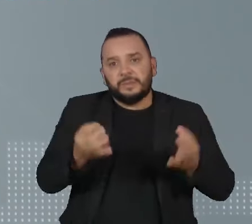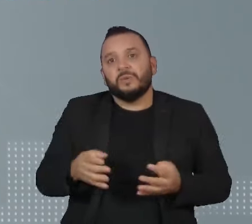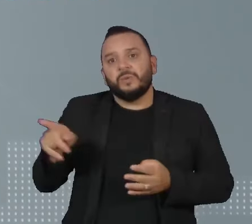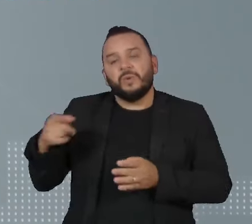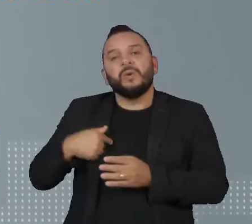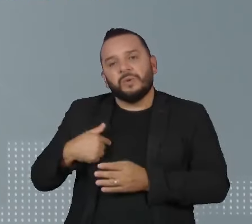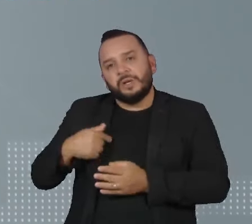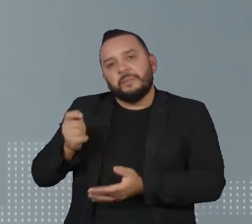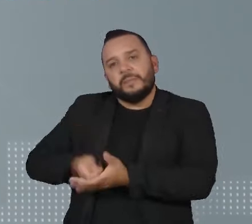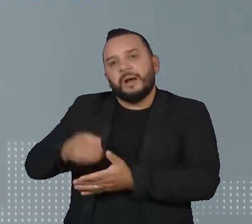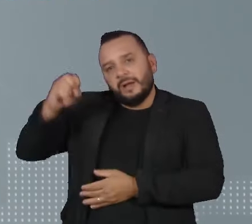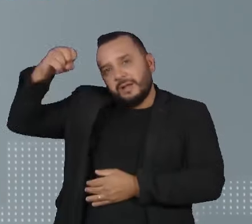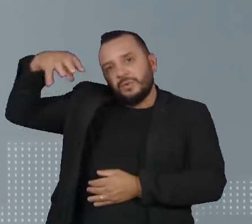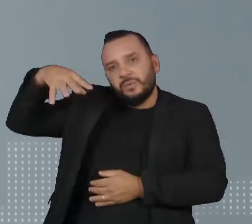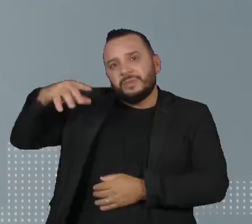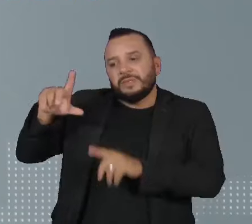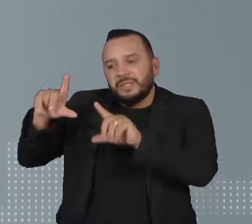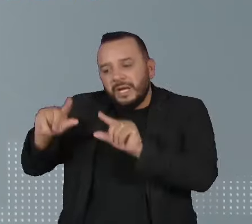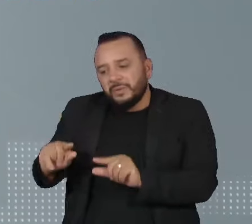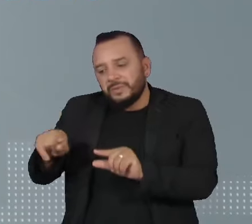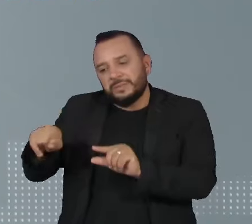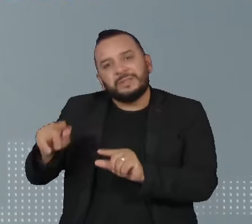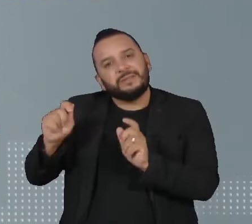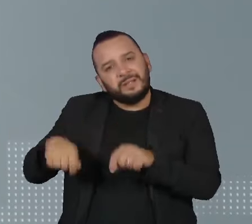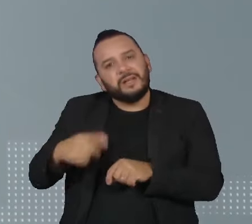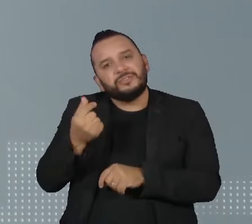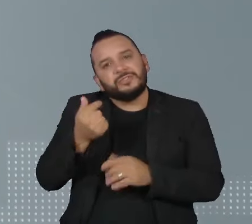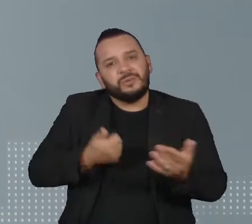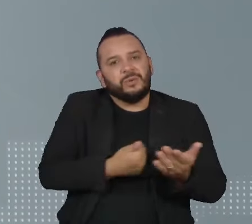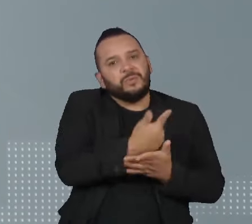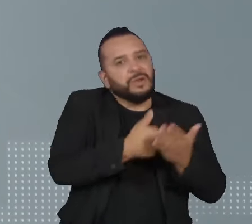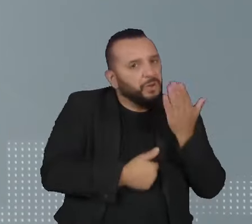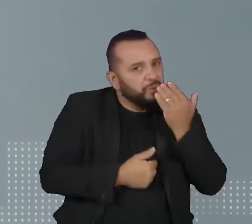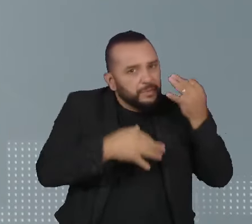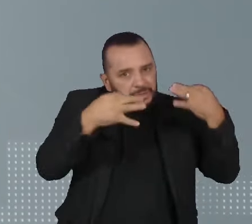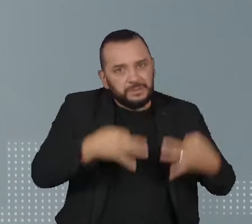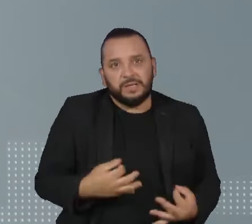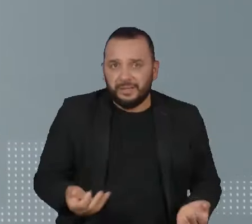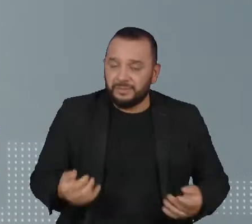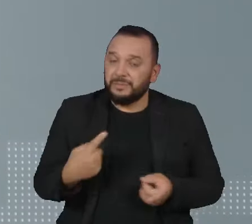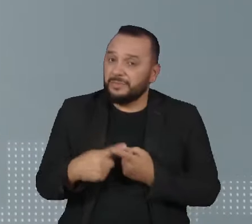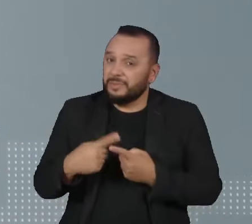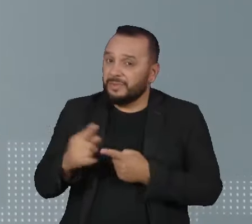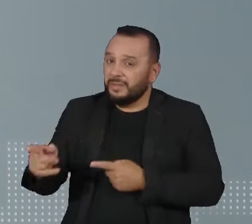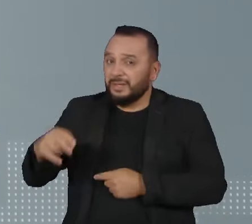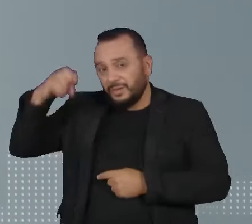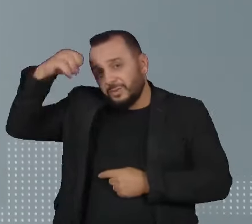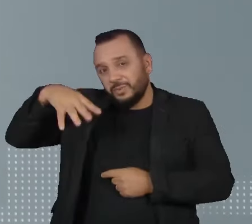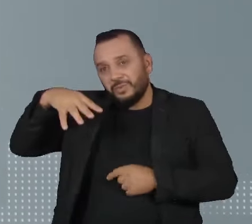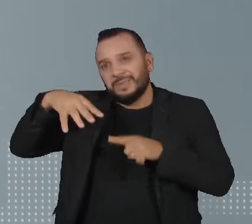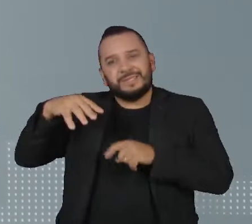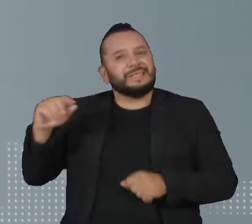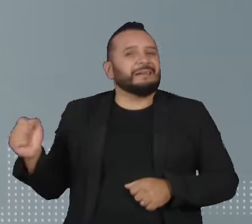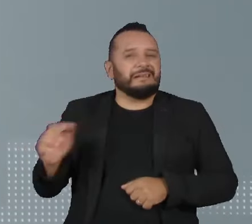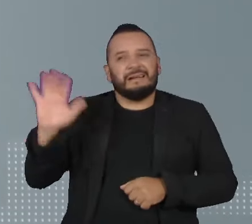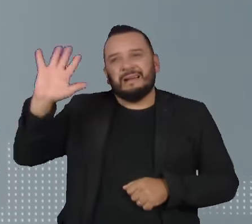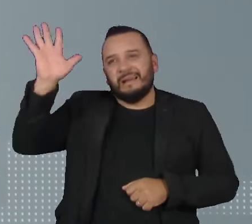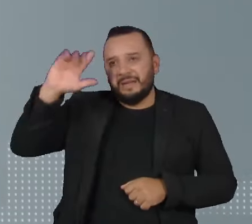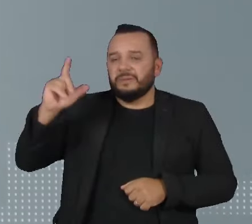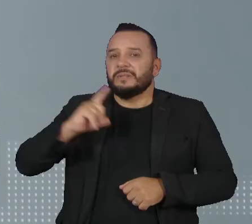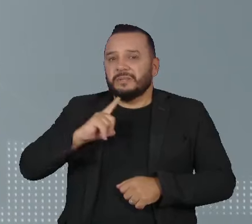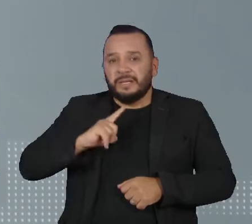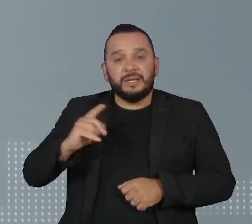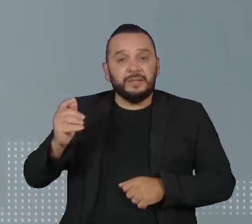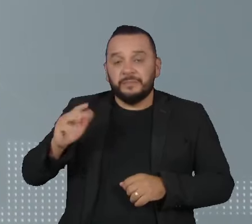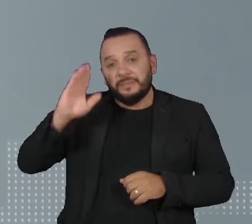da tarifa, usaria o dinheiro para comprar alimentos. O peso da conta de luz no orçamento é maior entre as